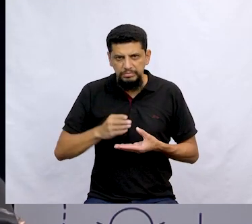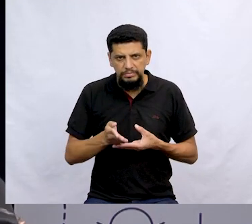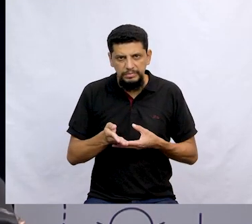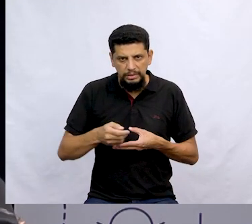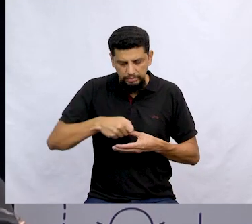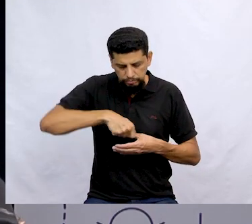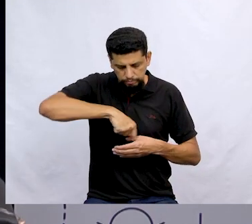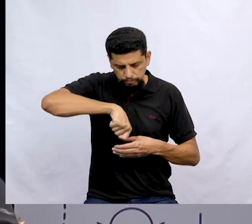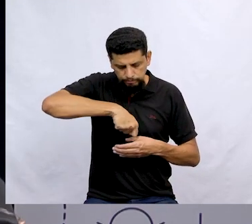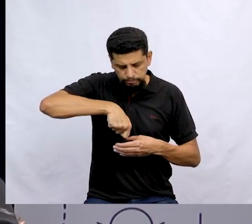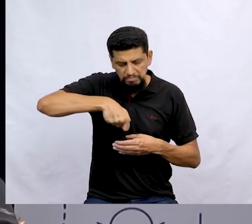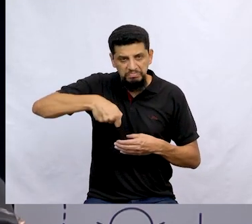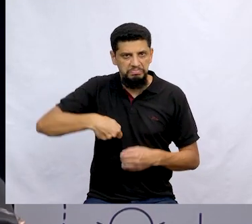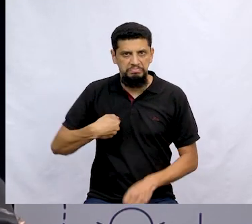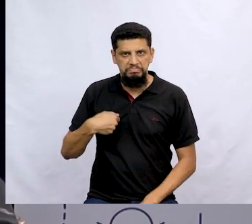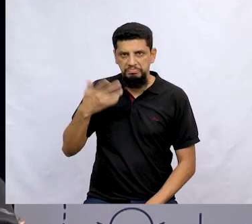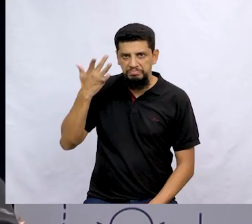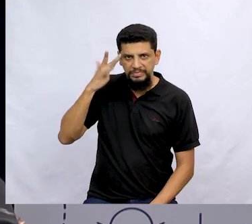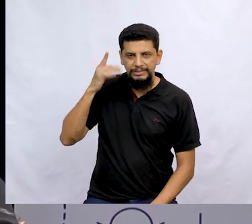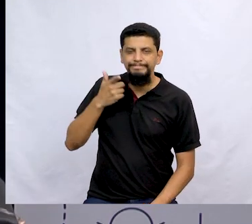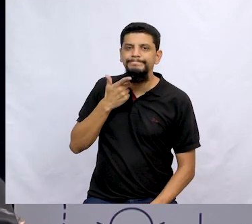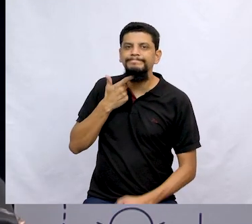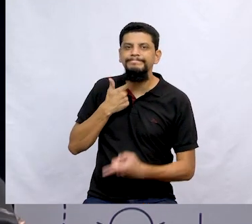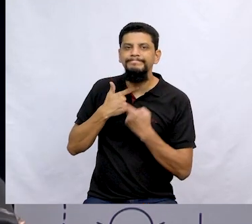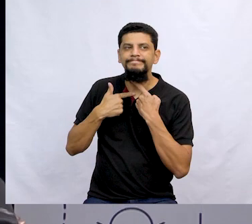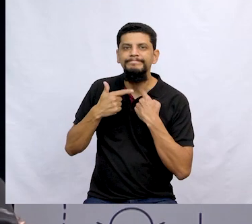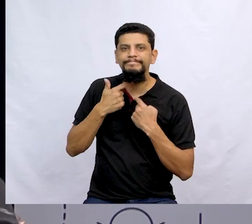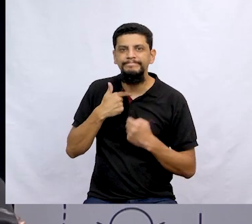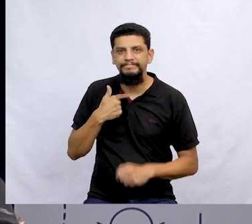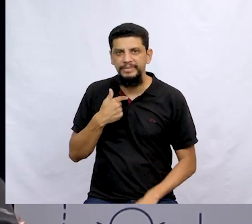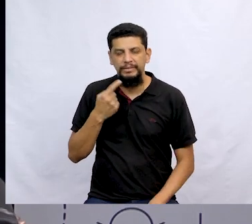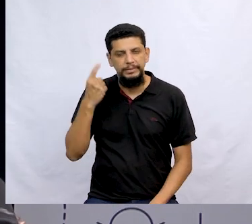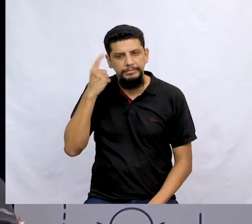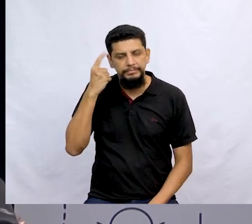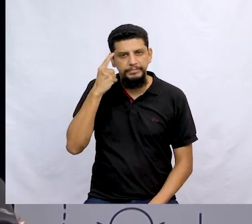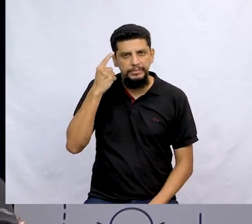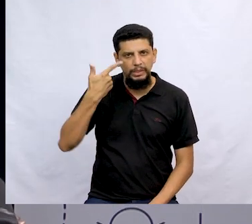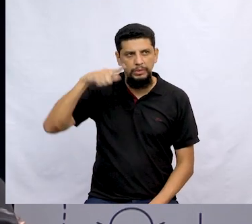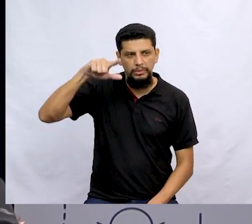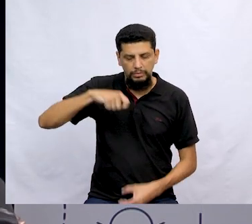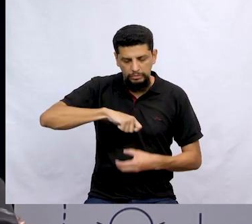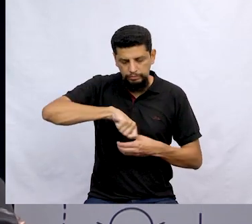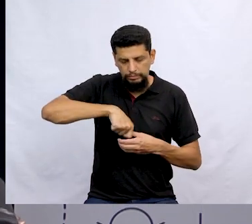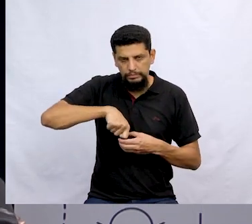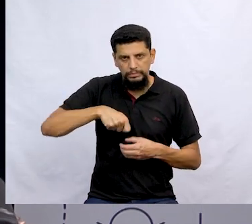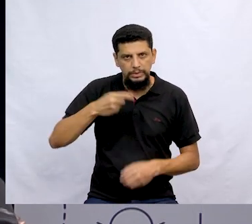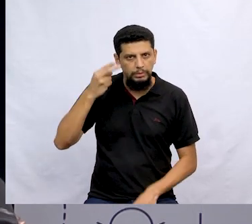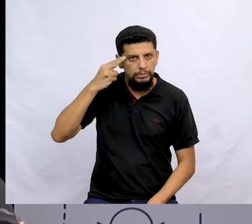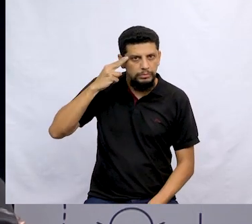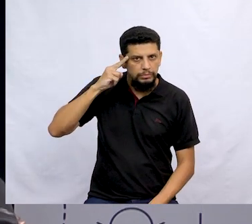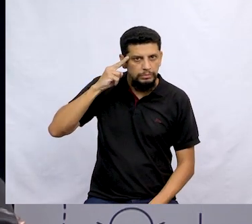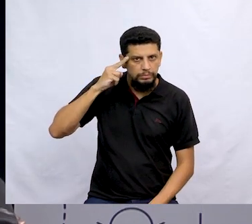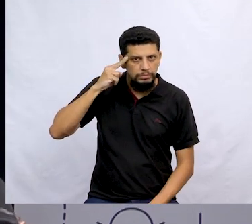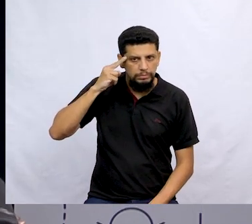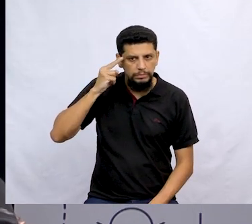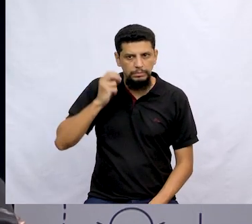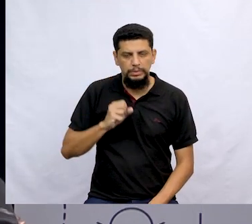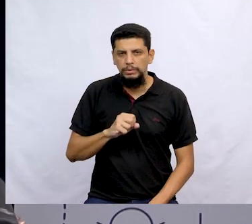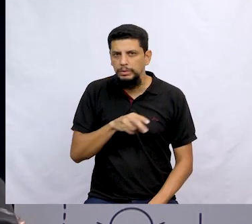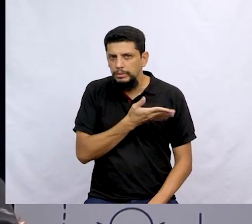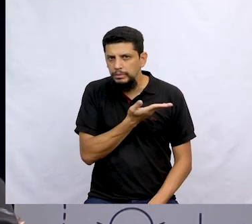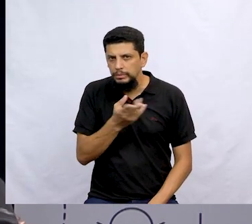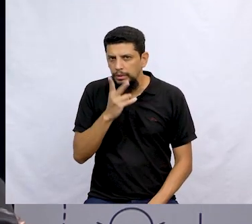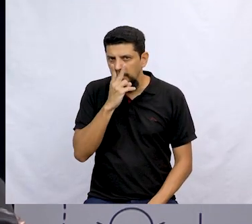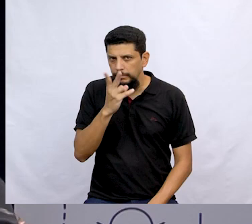nossa história? Não sei, mas que deu vontade, deu, né, pessoal? Vamos pensar qual outro sonho que pode ser? O